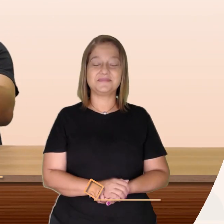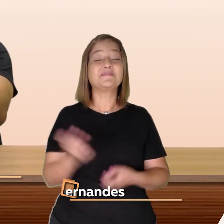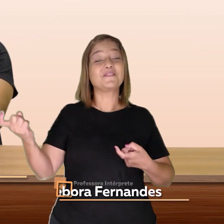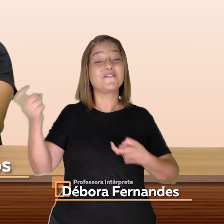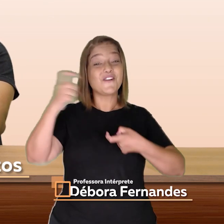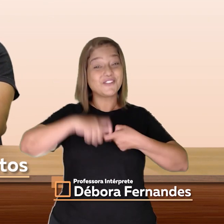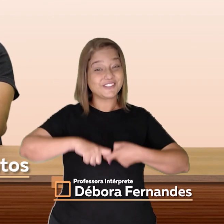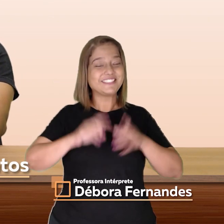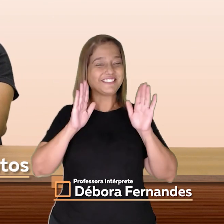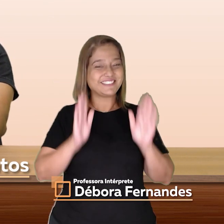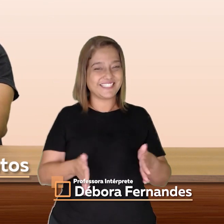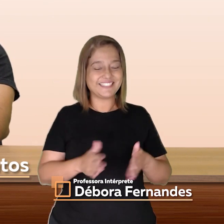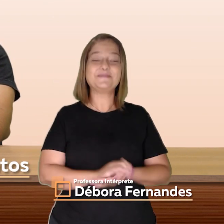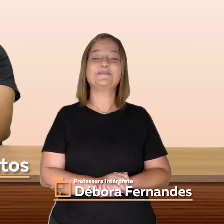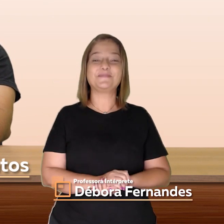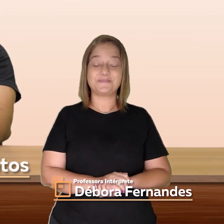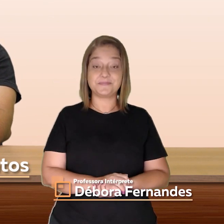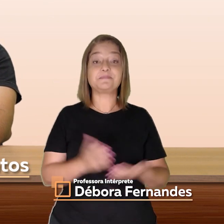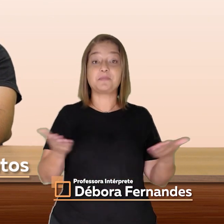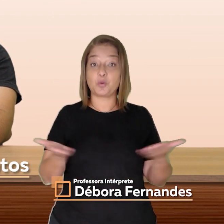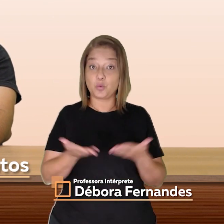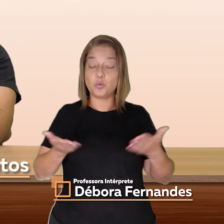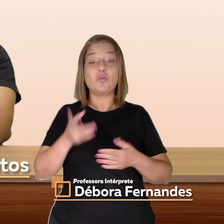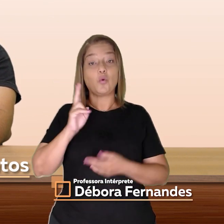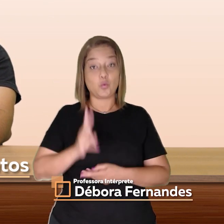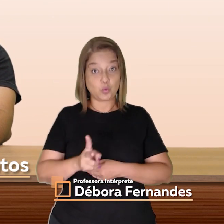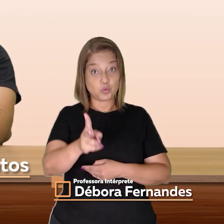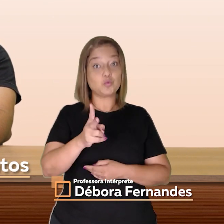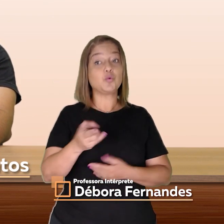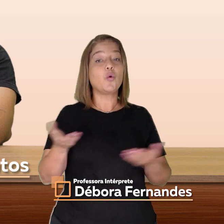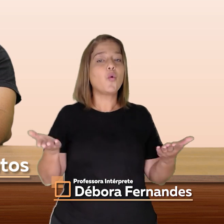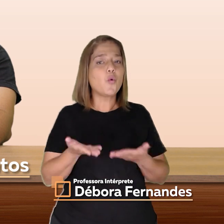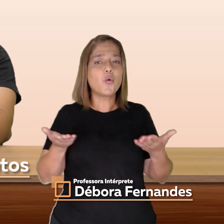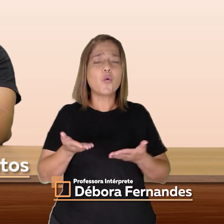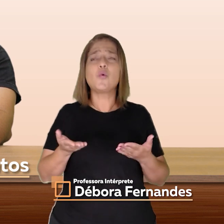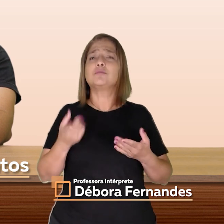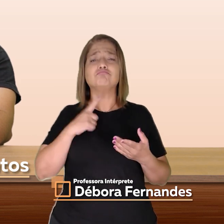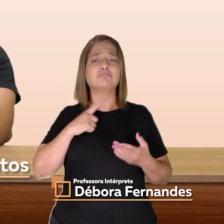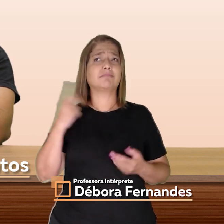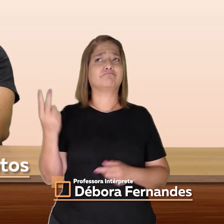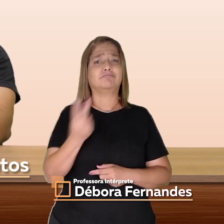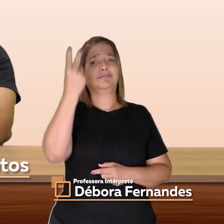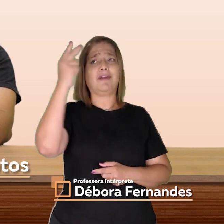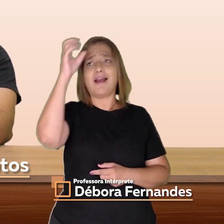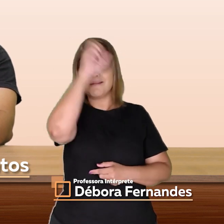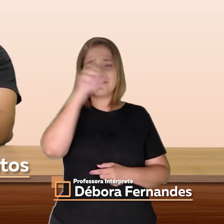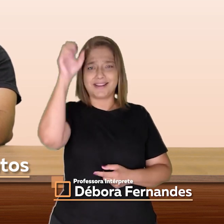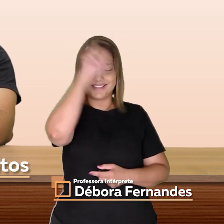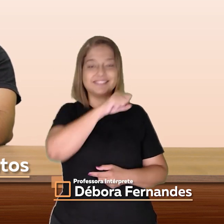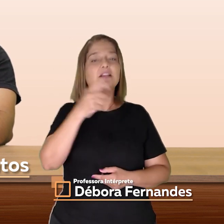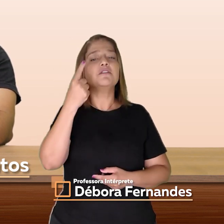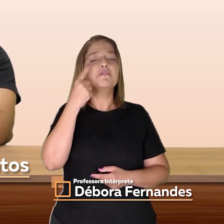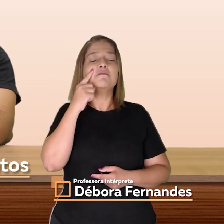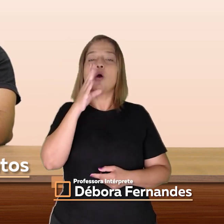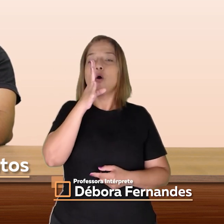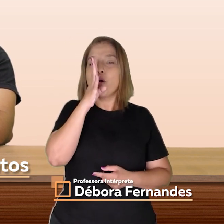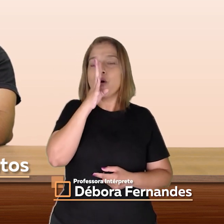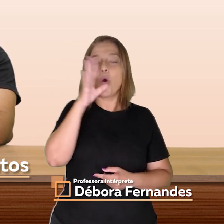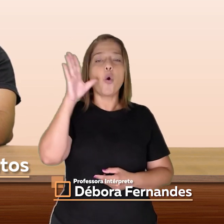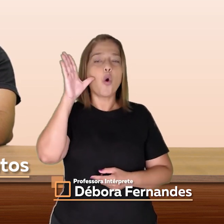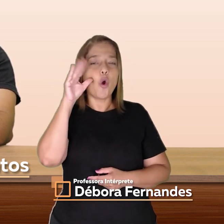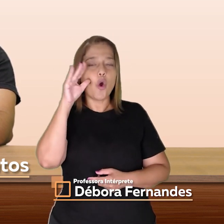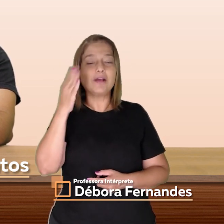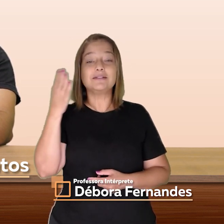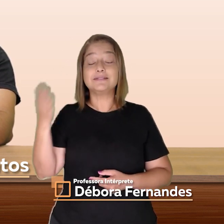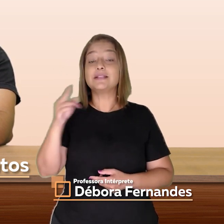Voltamos, pessoal! E agora, dando continuidade ao nosso momento tão rico de aprendizagem, vamos ver algumas curiosidades